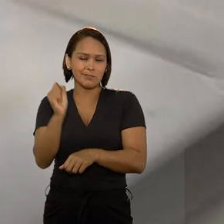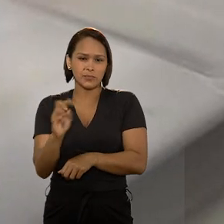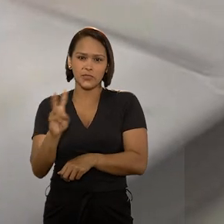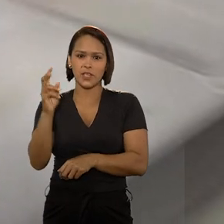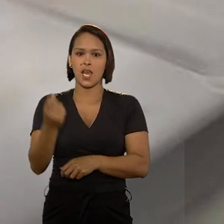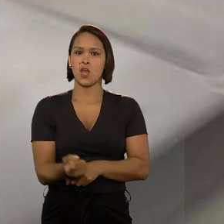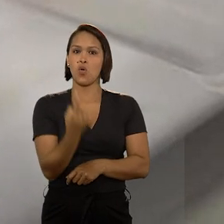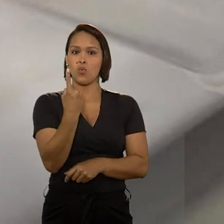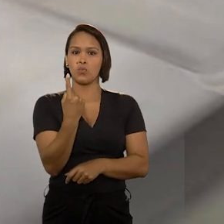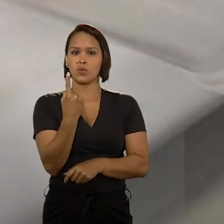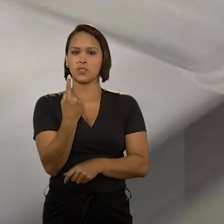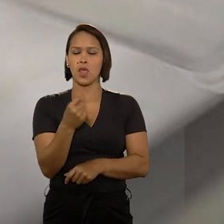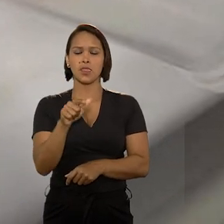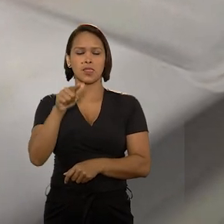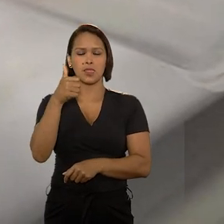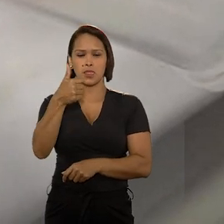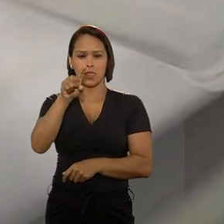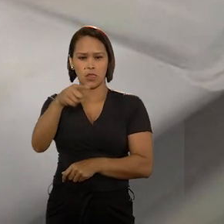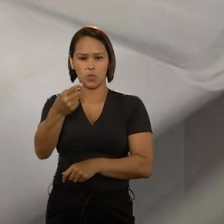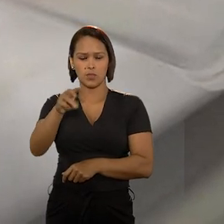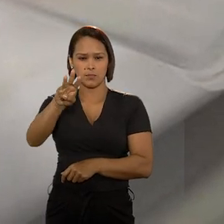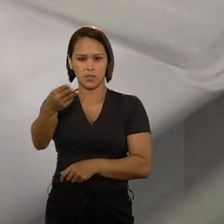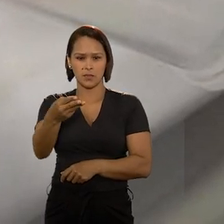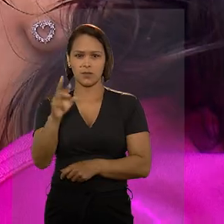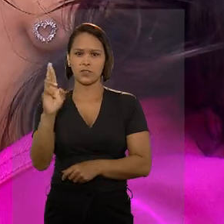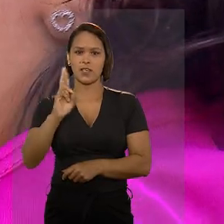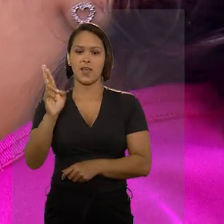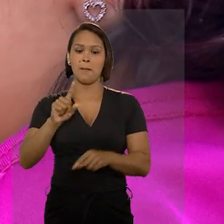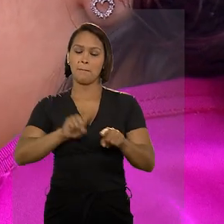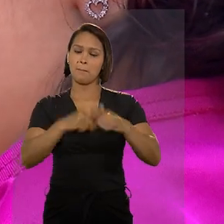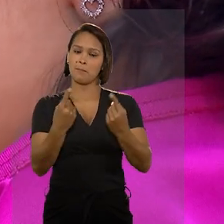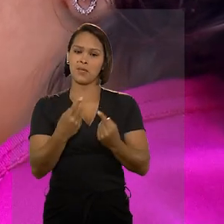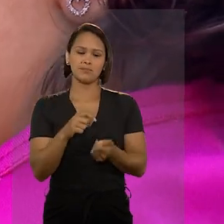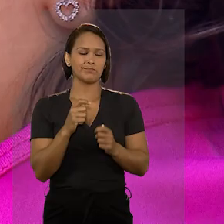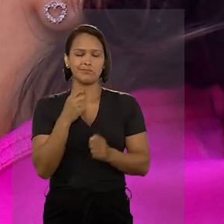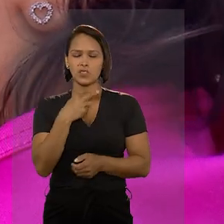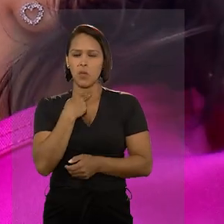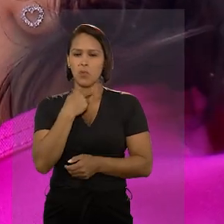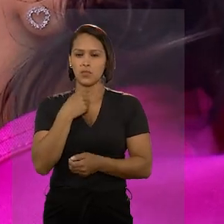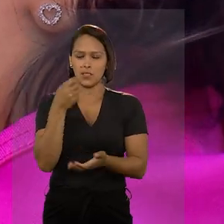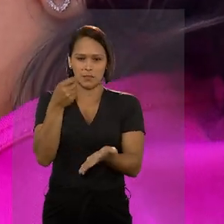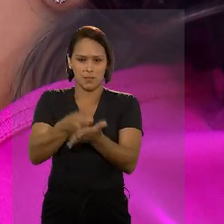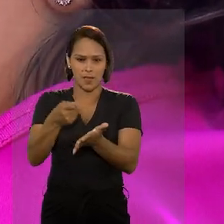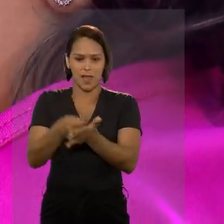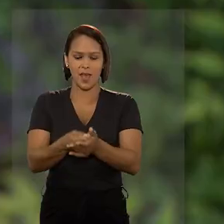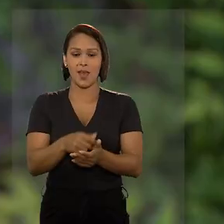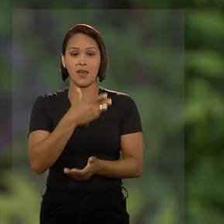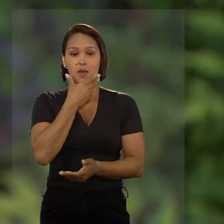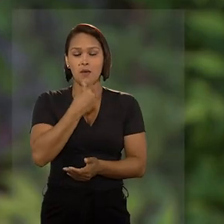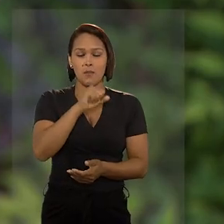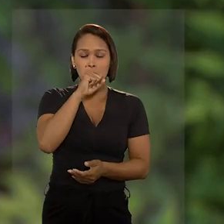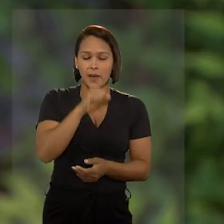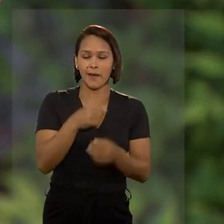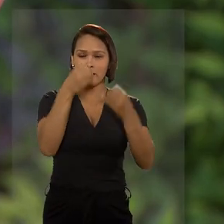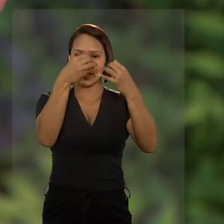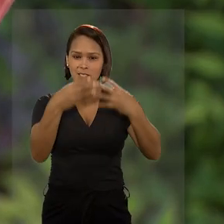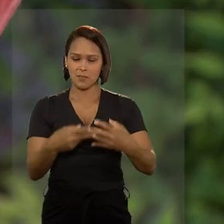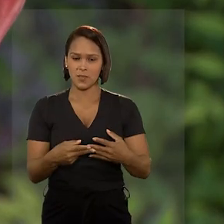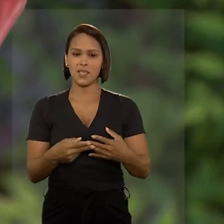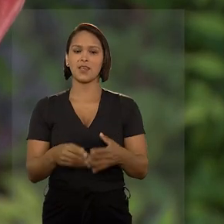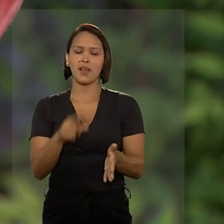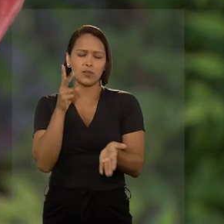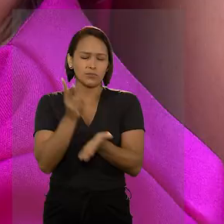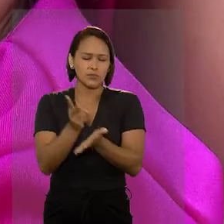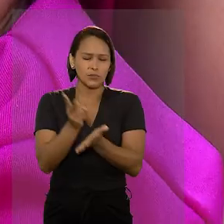A dose única custa em torno de 12 milhões de reais. Mesmo sem condições de pagar pelo tratamento, o pai de Chiara diz que